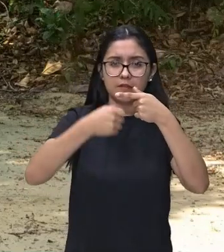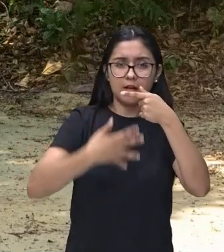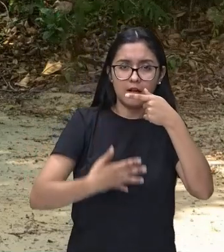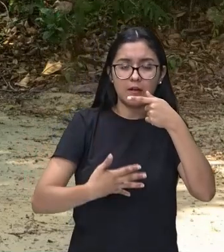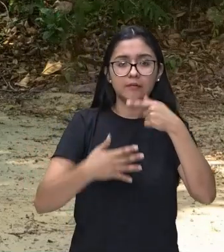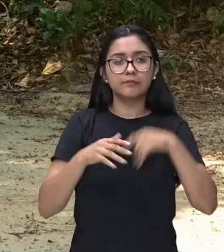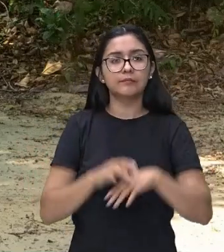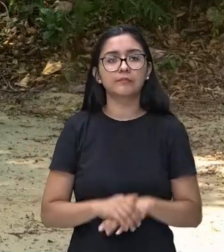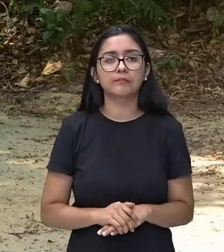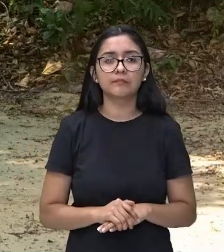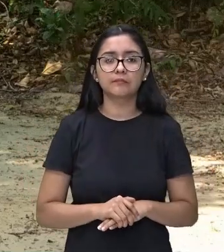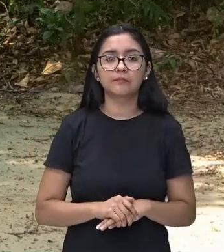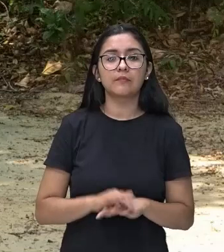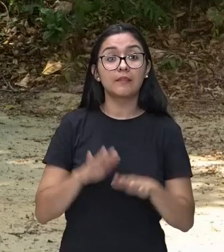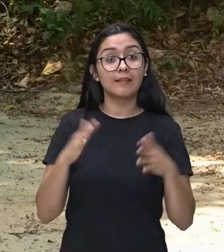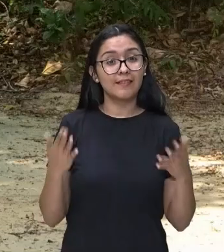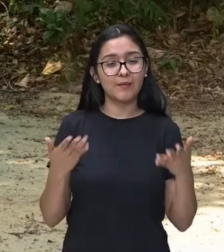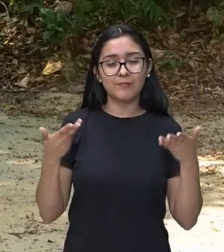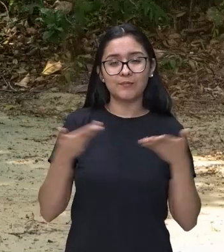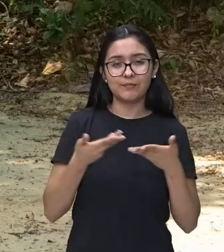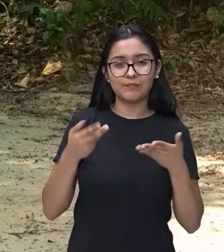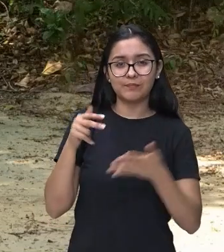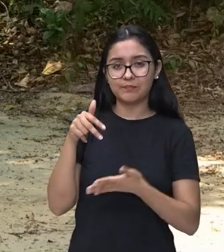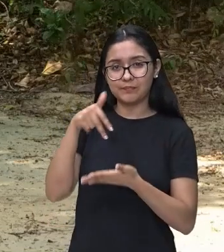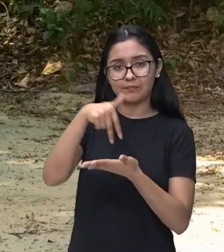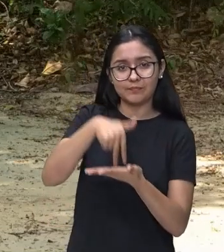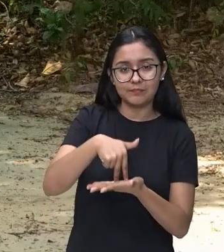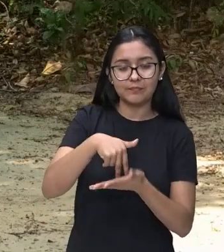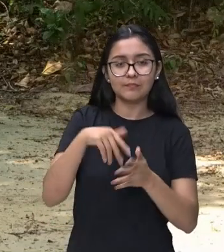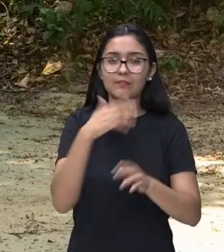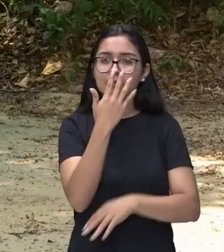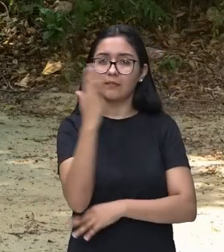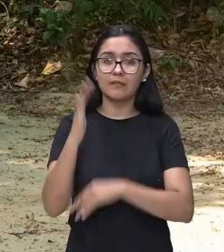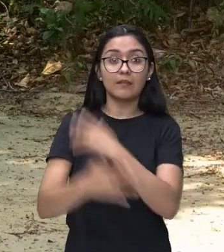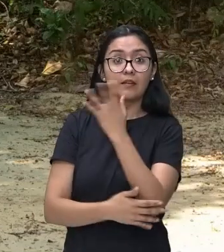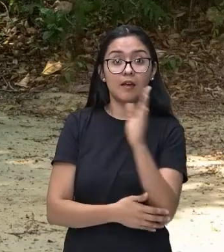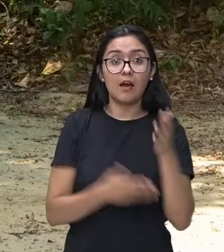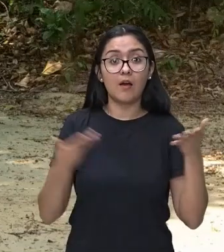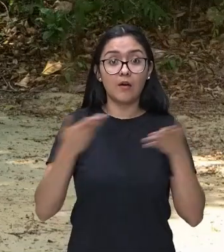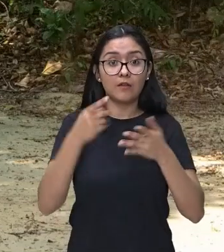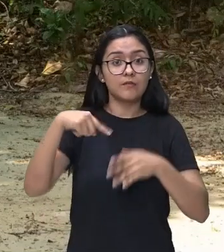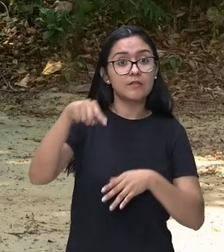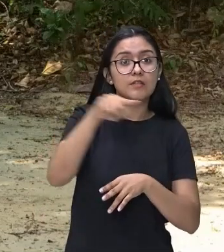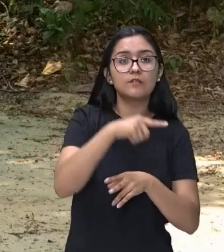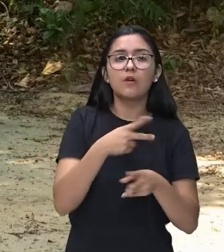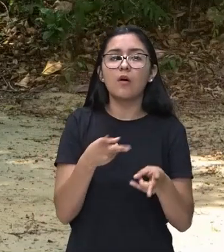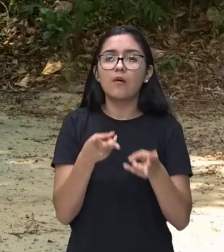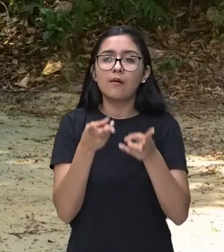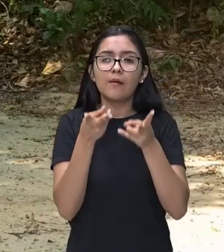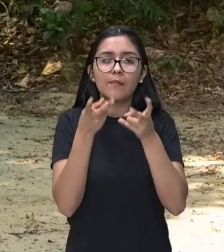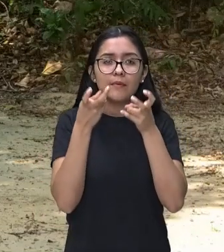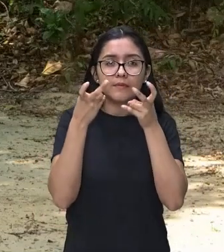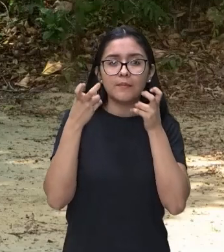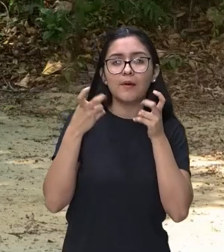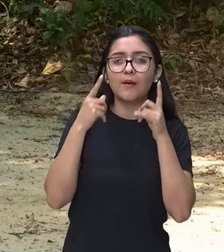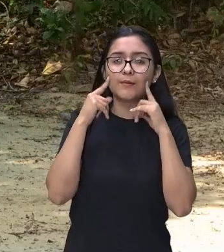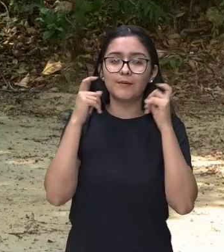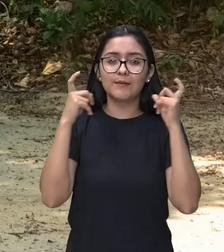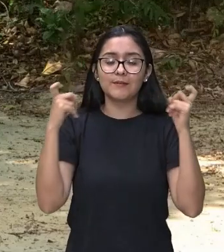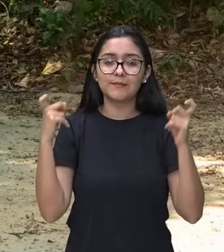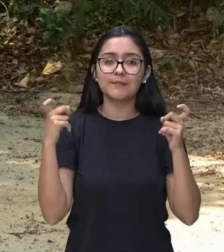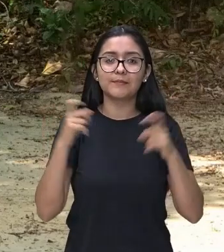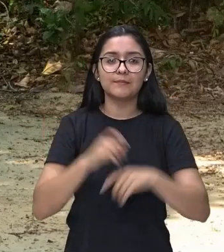E como nós estamos aqui na natureza, vocês vão ouvir agora alguns sons que são, que